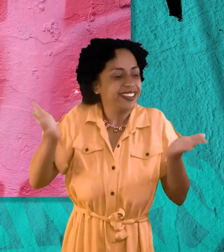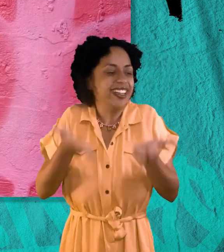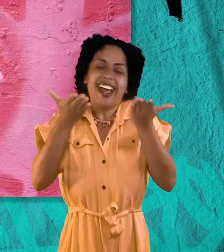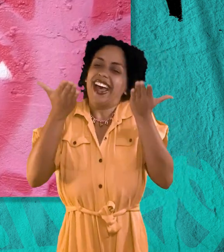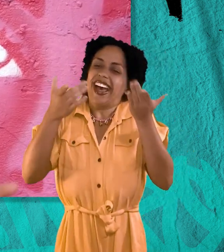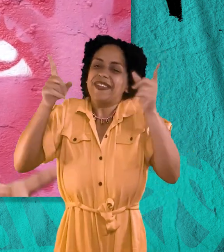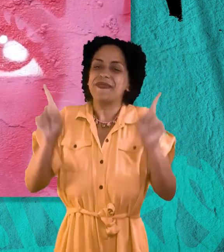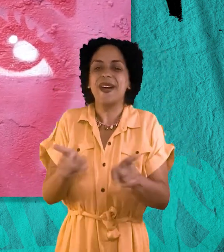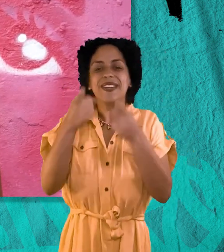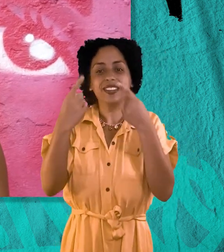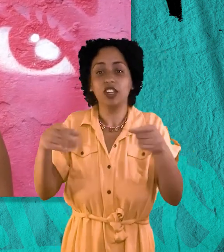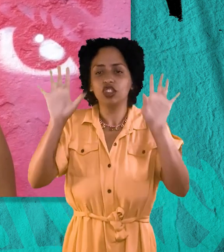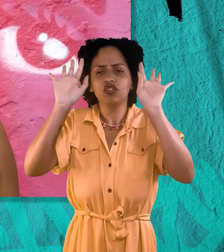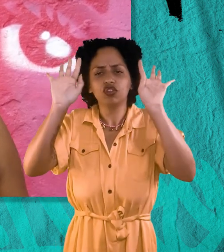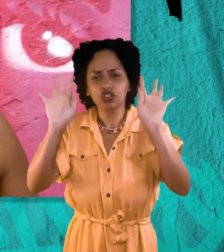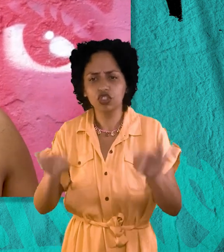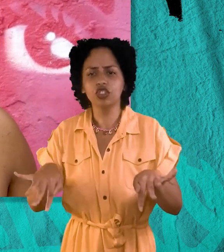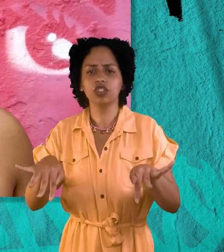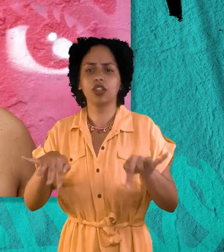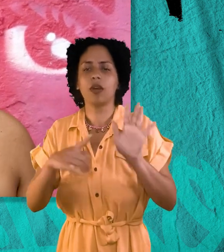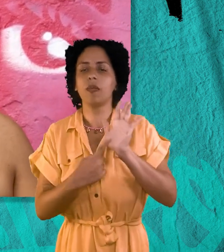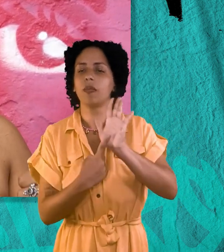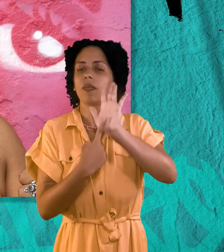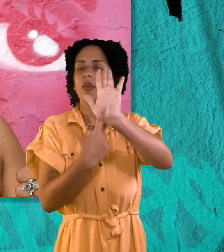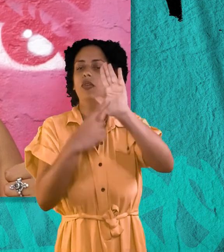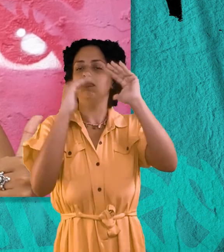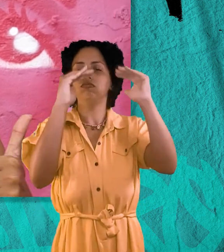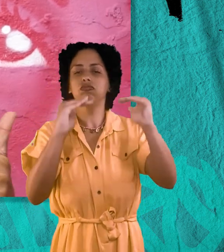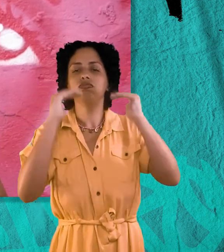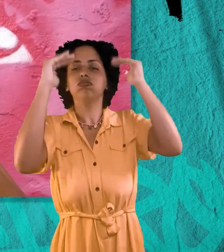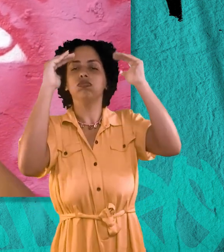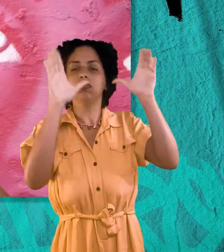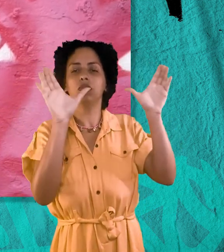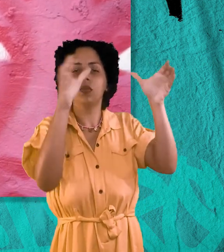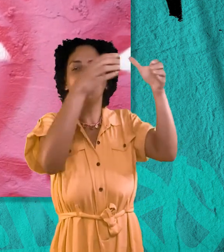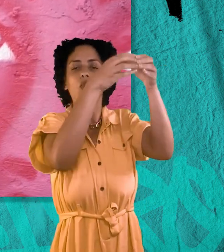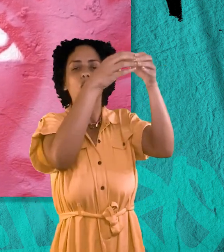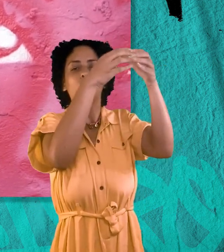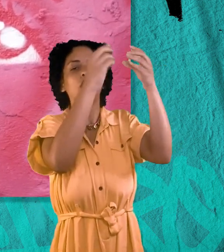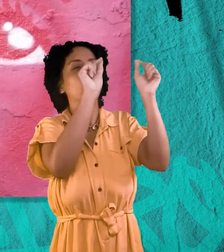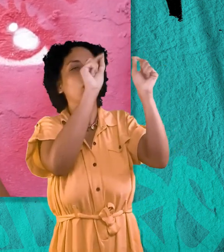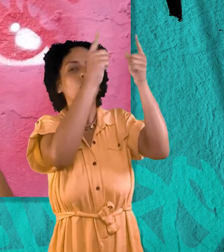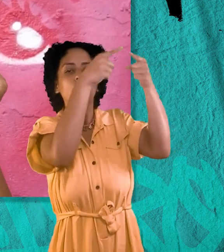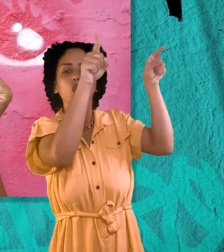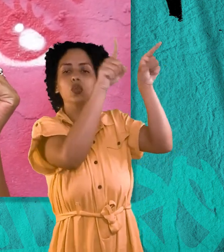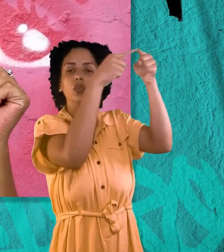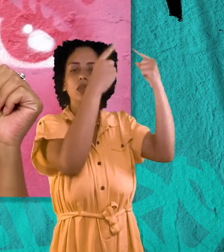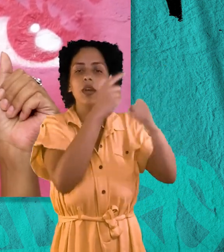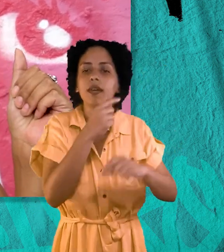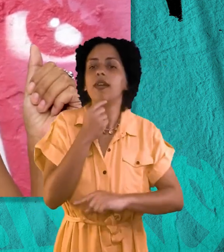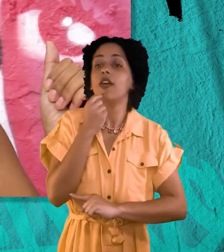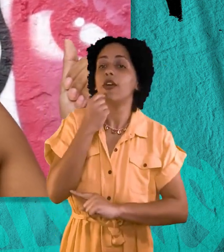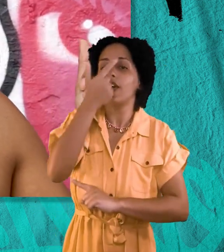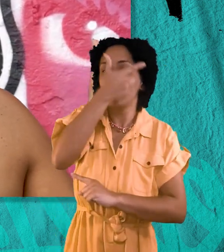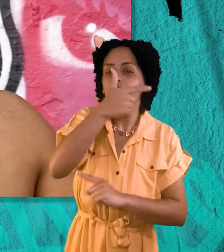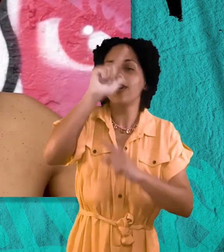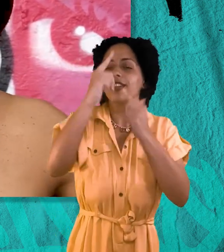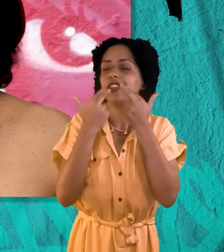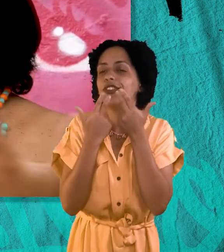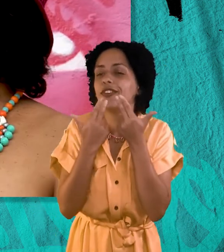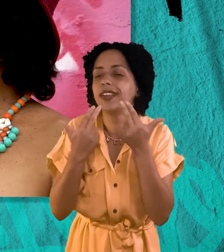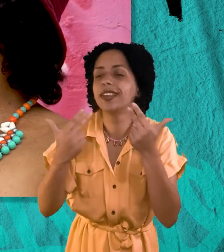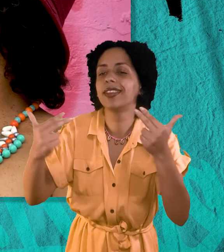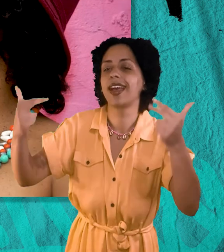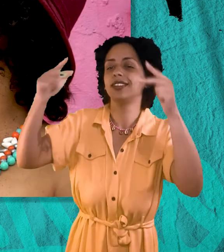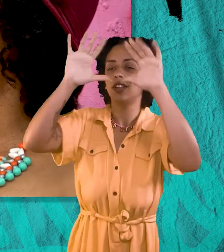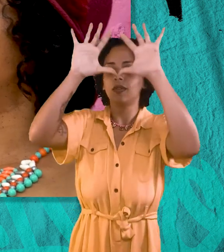final da temporada fizemos uma apresentação pra uma gente bamba. Uma gente de outra palavra. De outra língua.